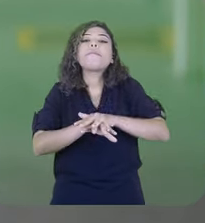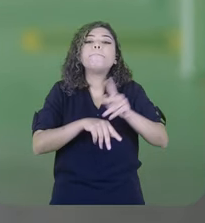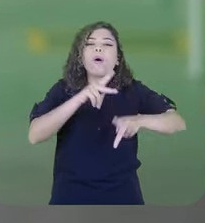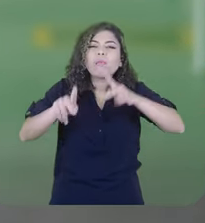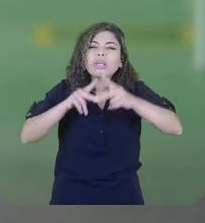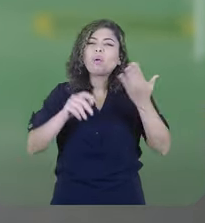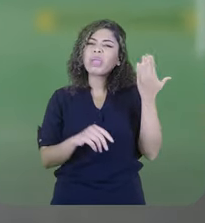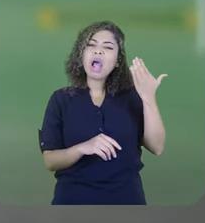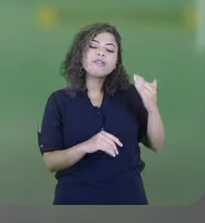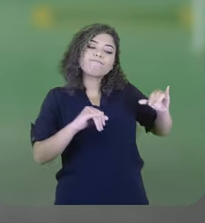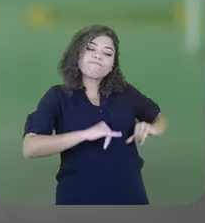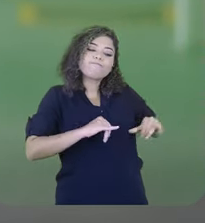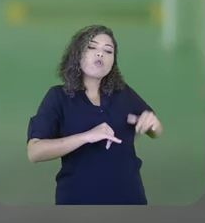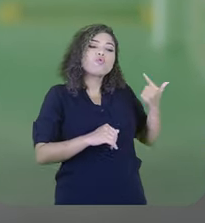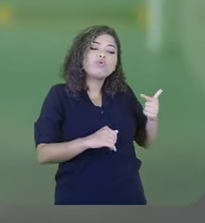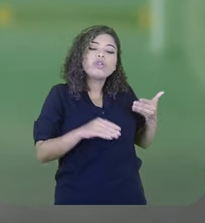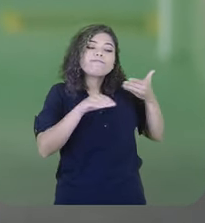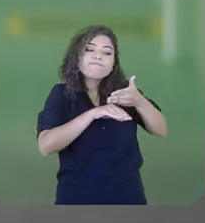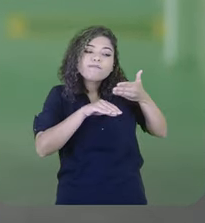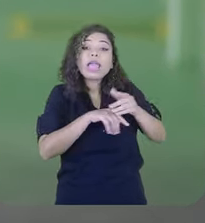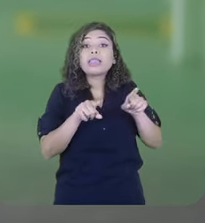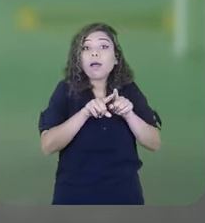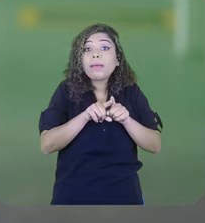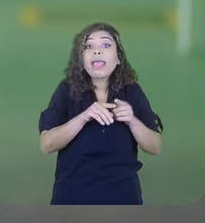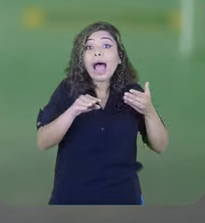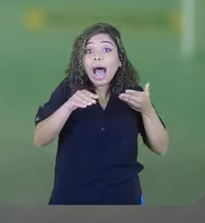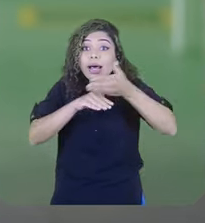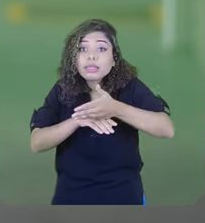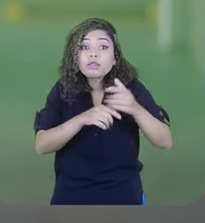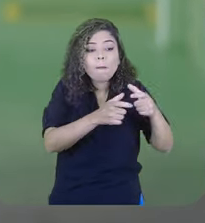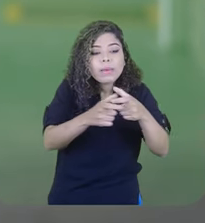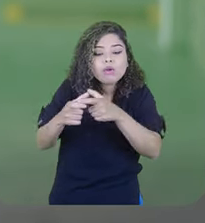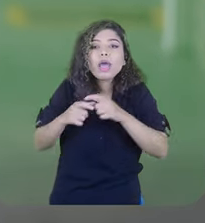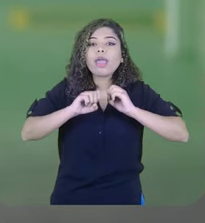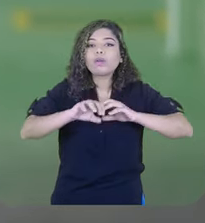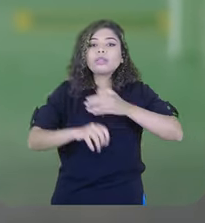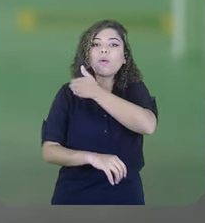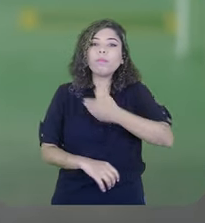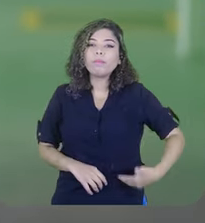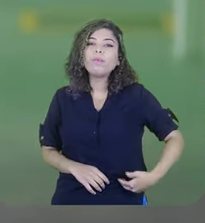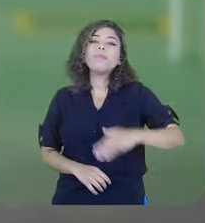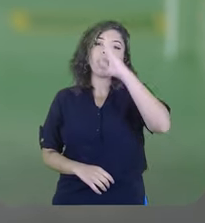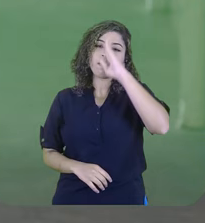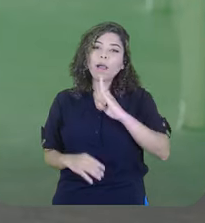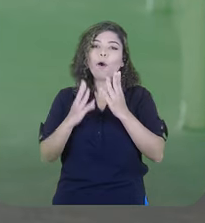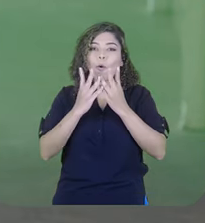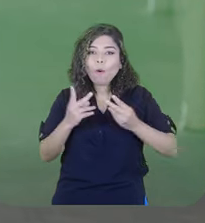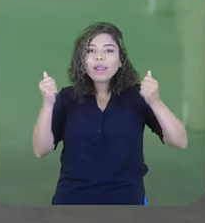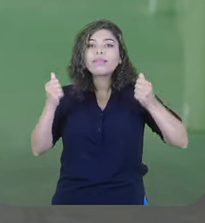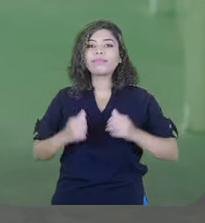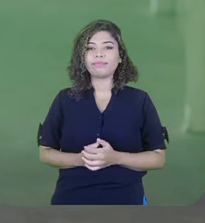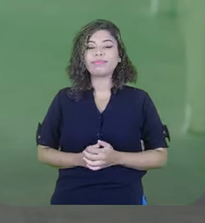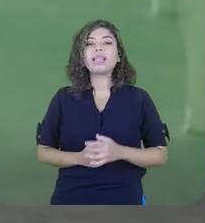privadas de oportunidade e o acesso de minorias a direitos como a educação pública, gratuita e de qualidade. A